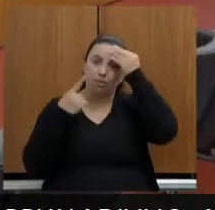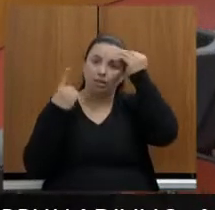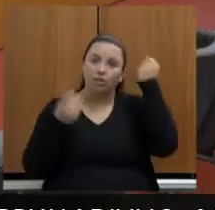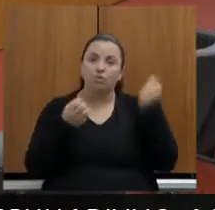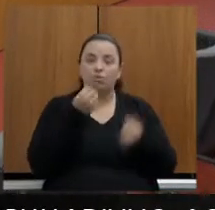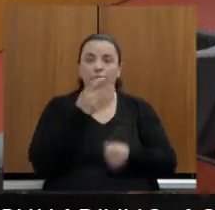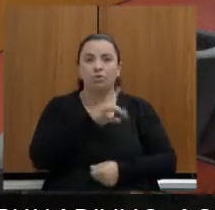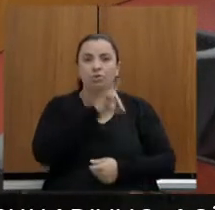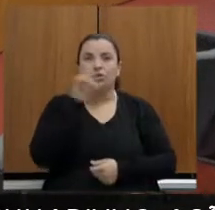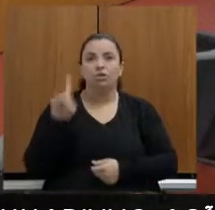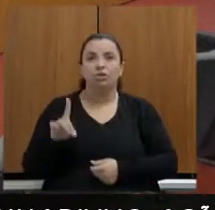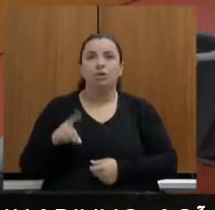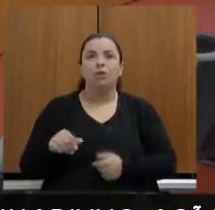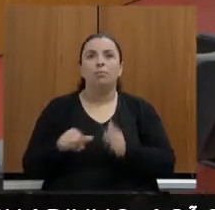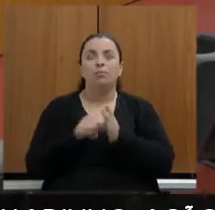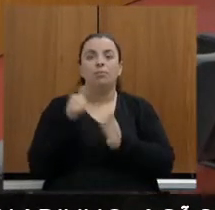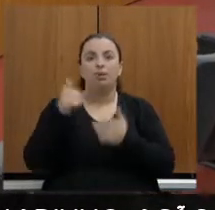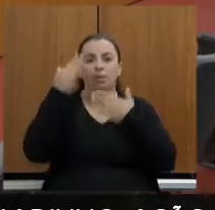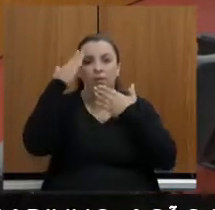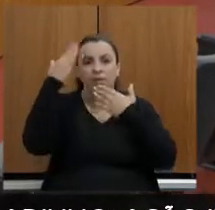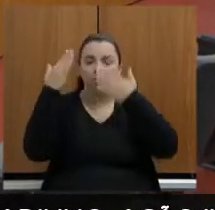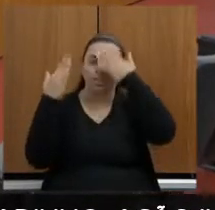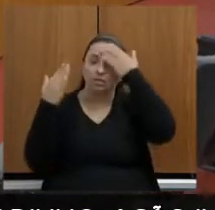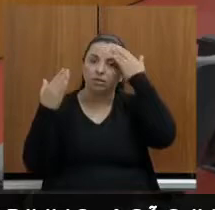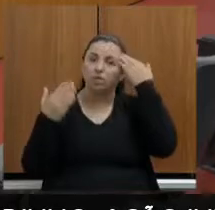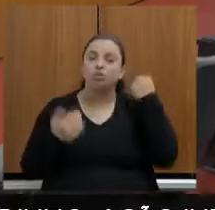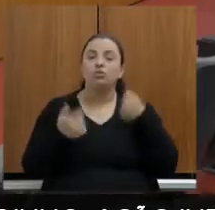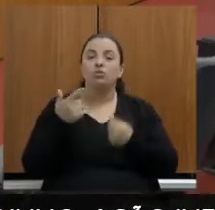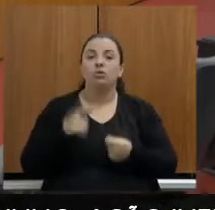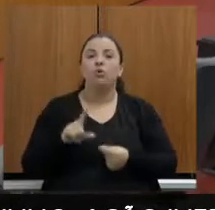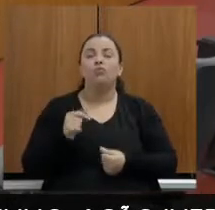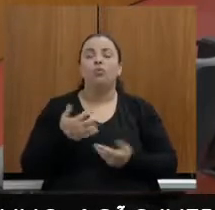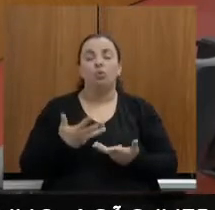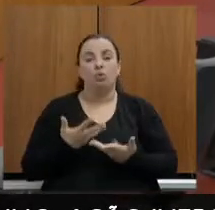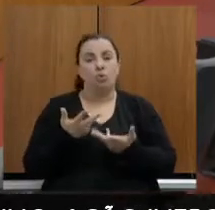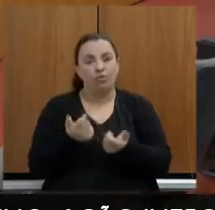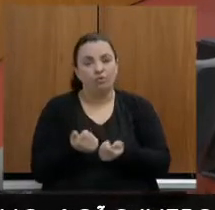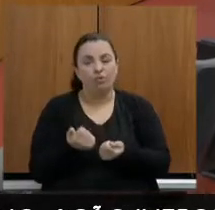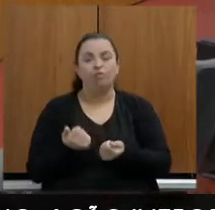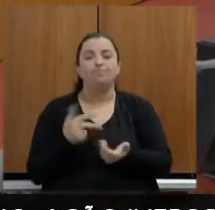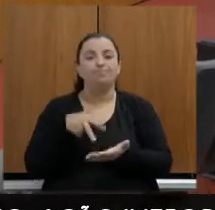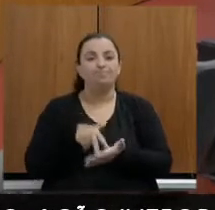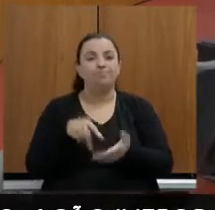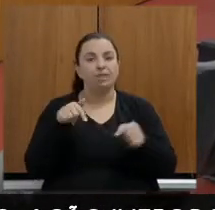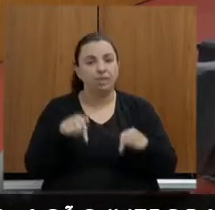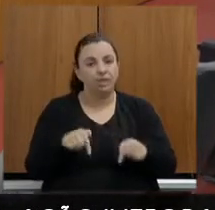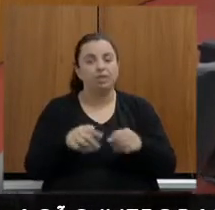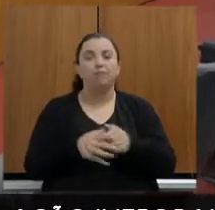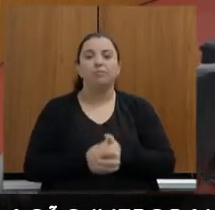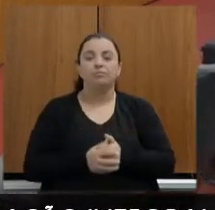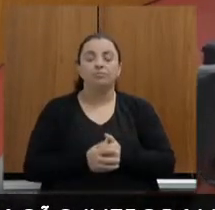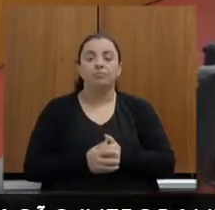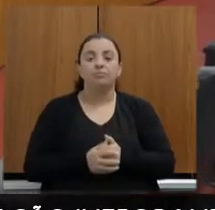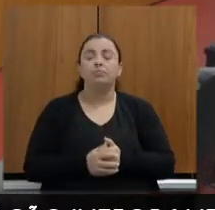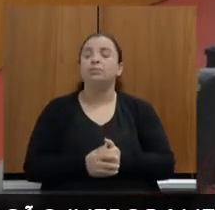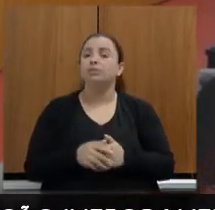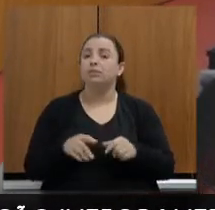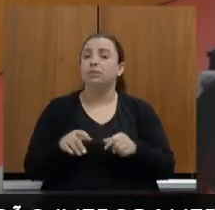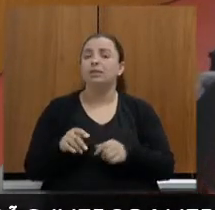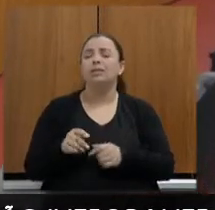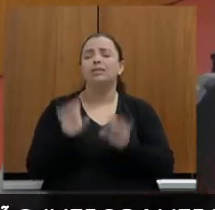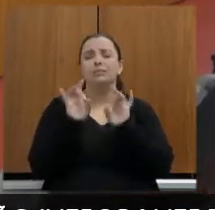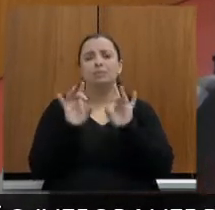Primeiramente, agradecer, mais uma vez, o convite de estarmos aqui. Em especial, agradecer ao senhor,